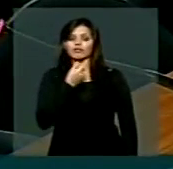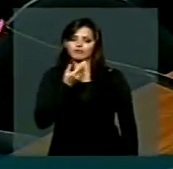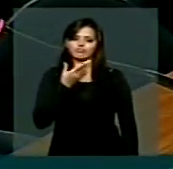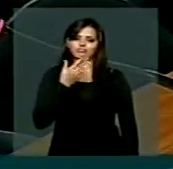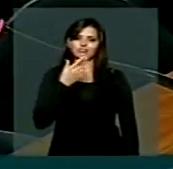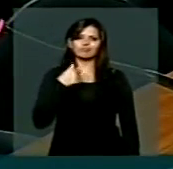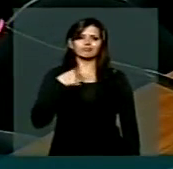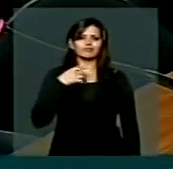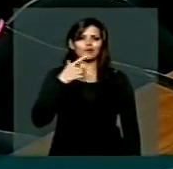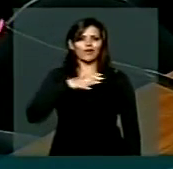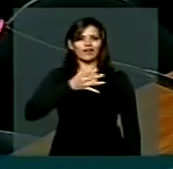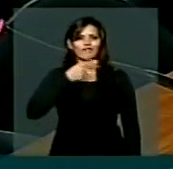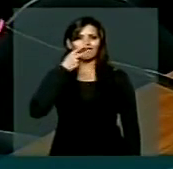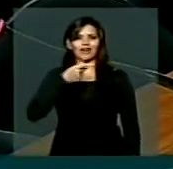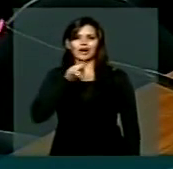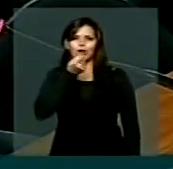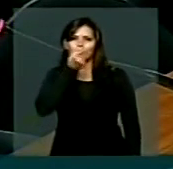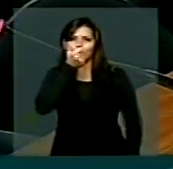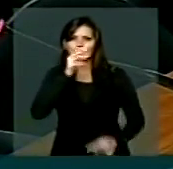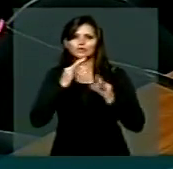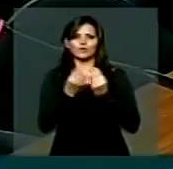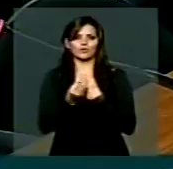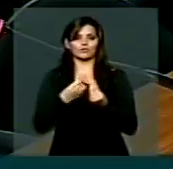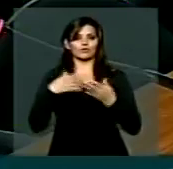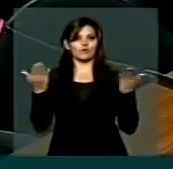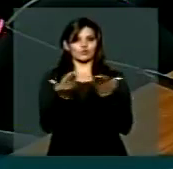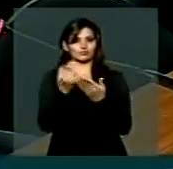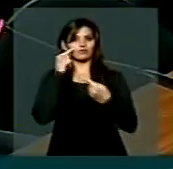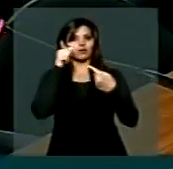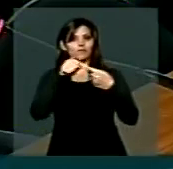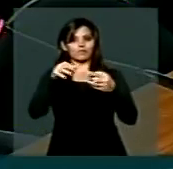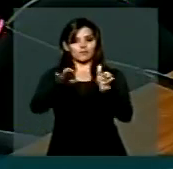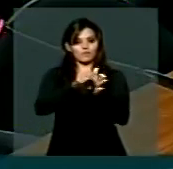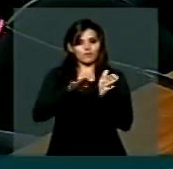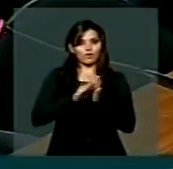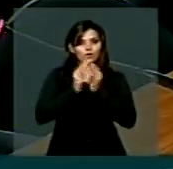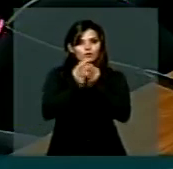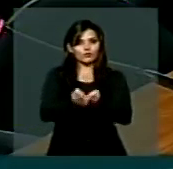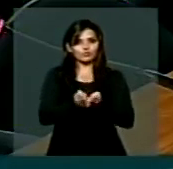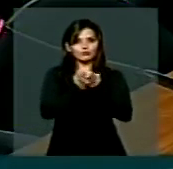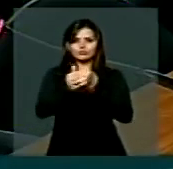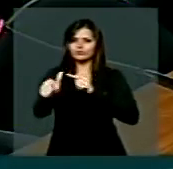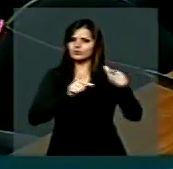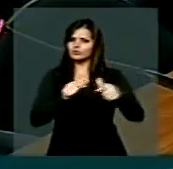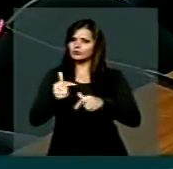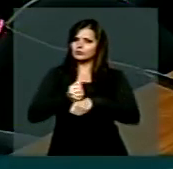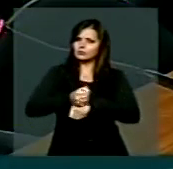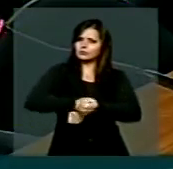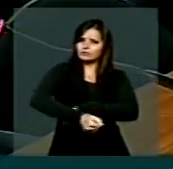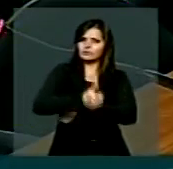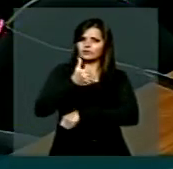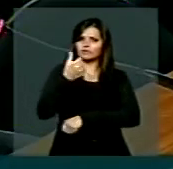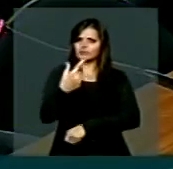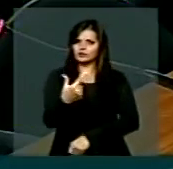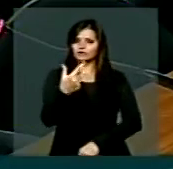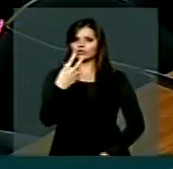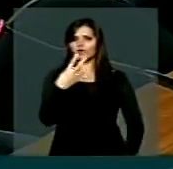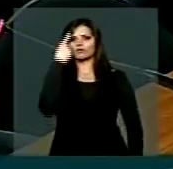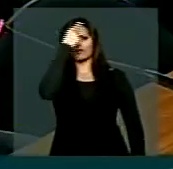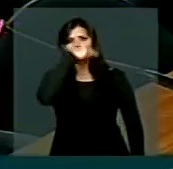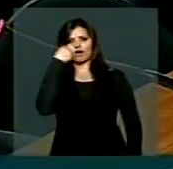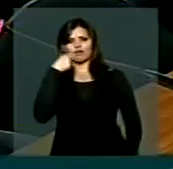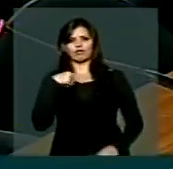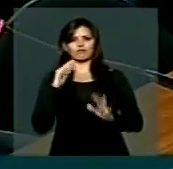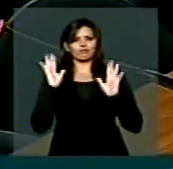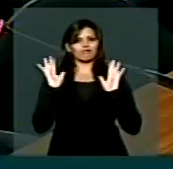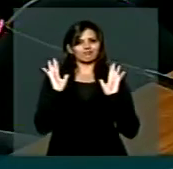hoje o porto trabalha 24 horas, nós podemos dar o luxo de parar. Eu sei